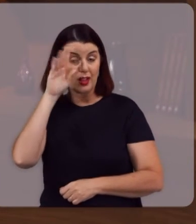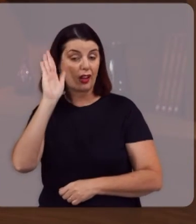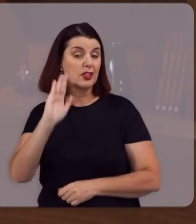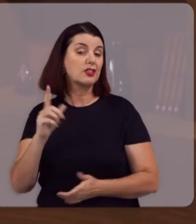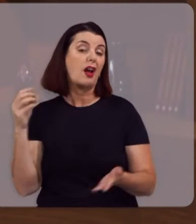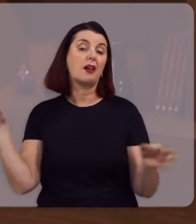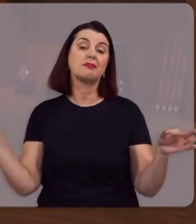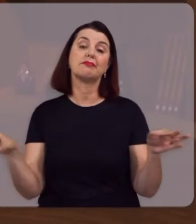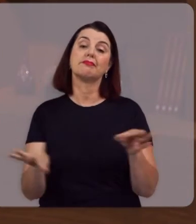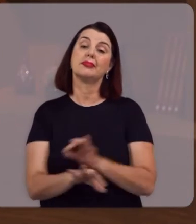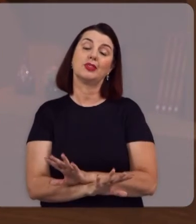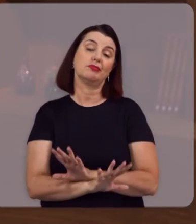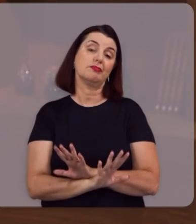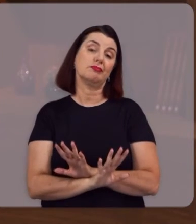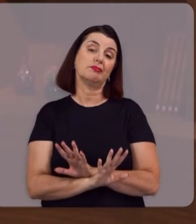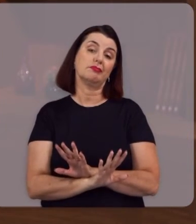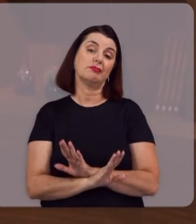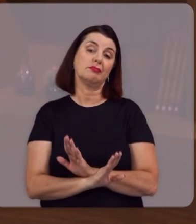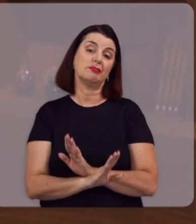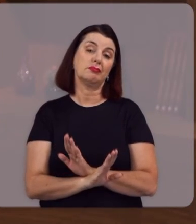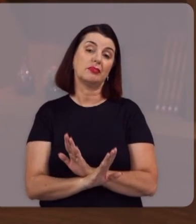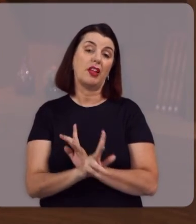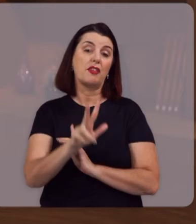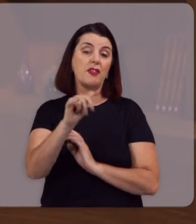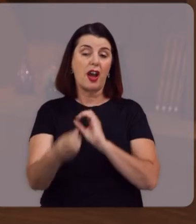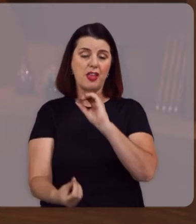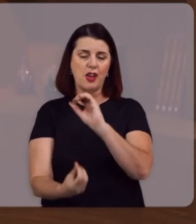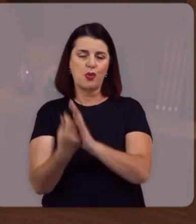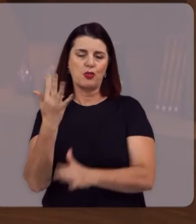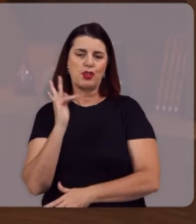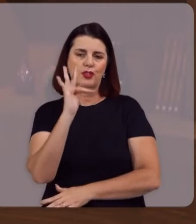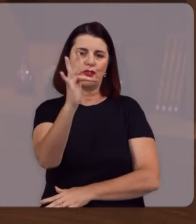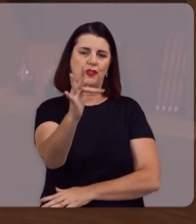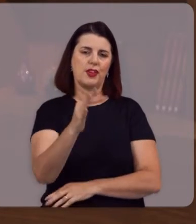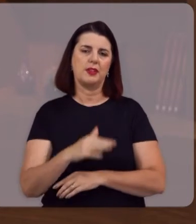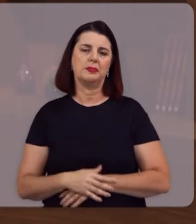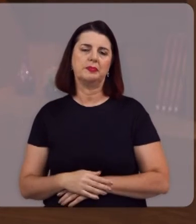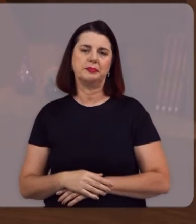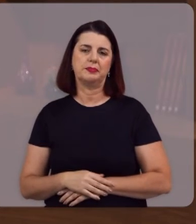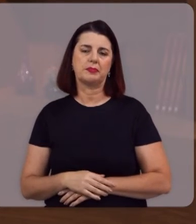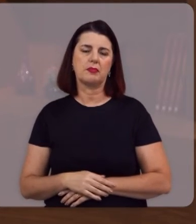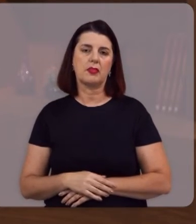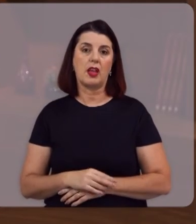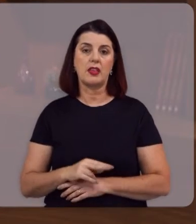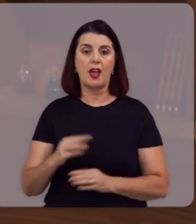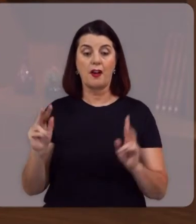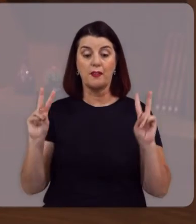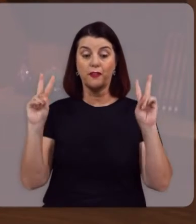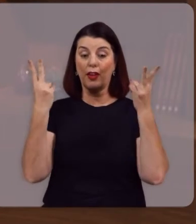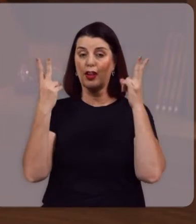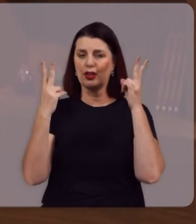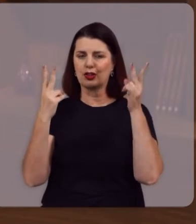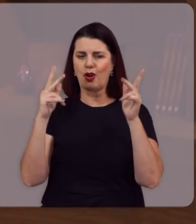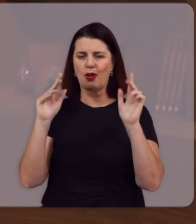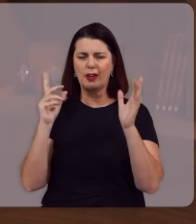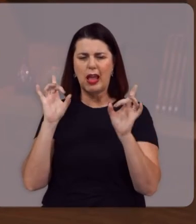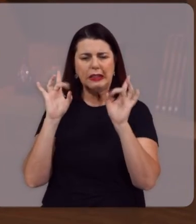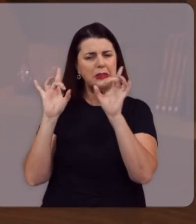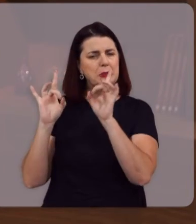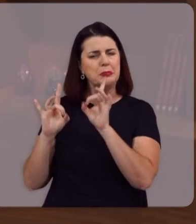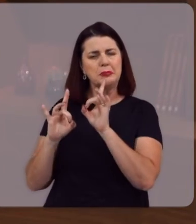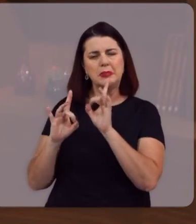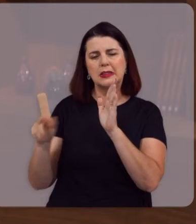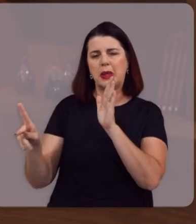está Definida Caminha Para uma Consumação E a vitória Retumbante É de Cristo